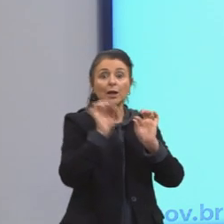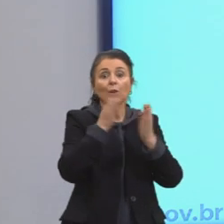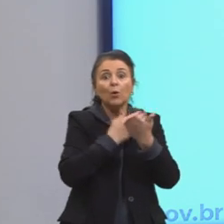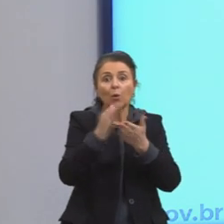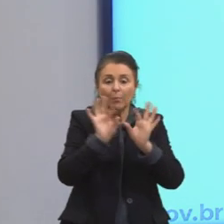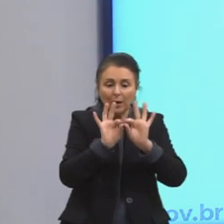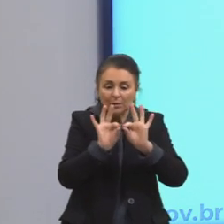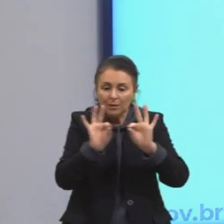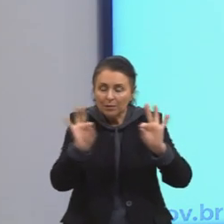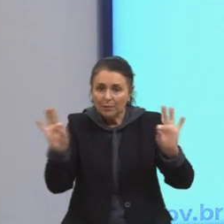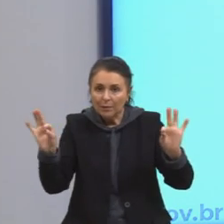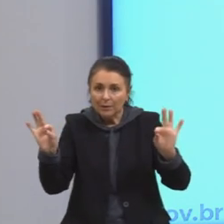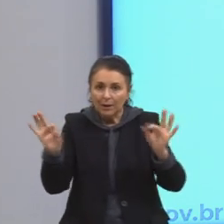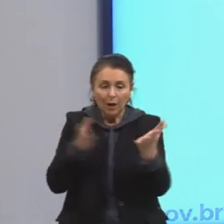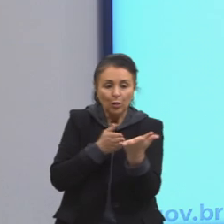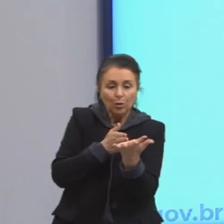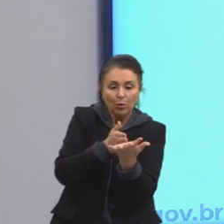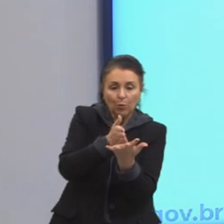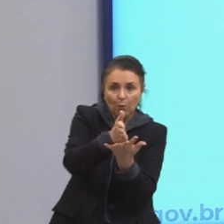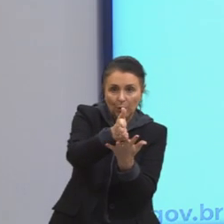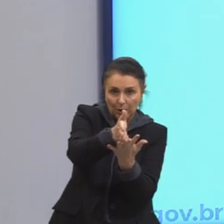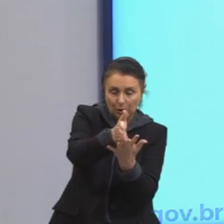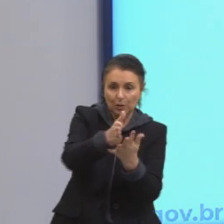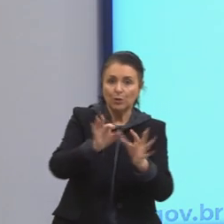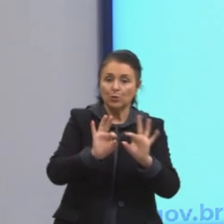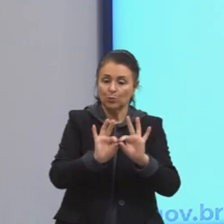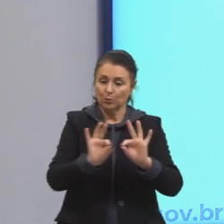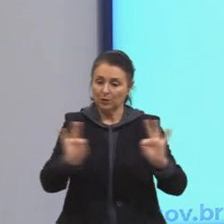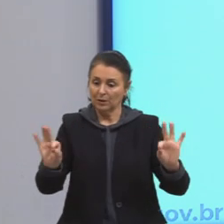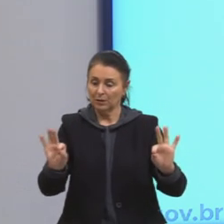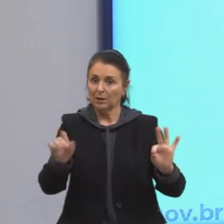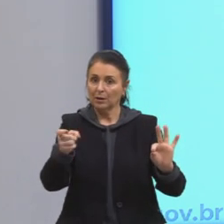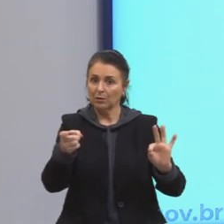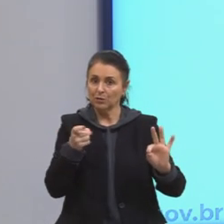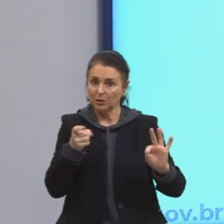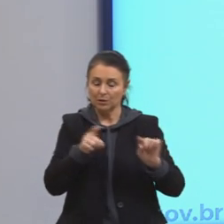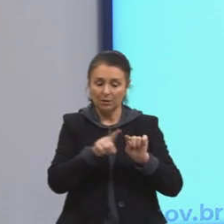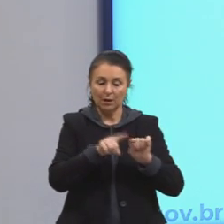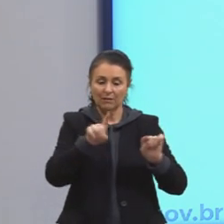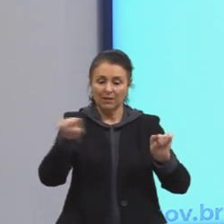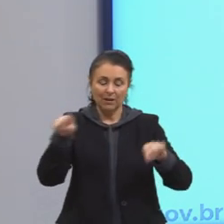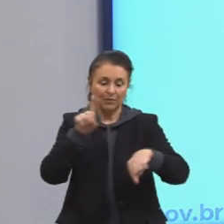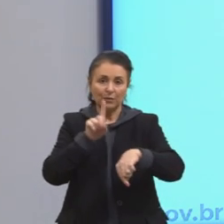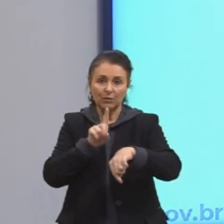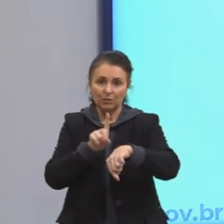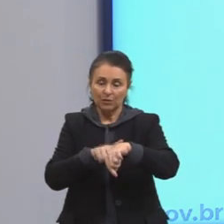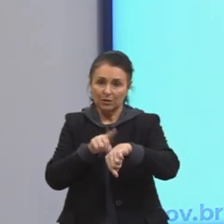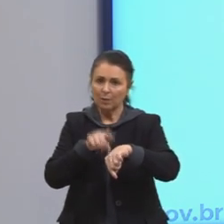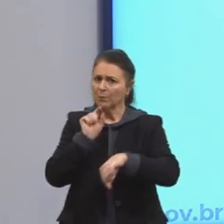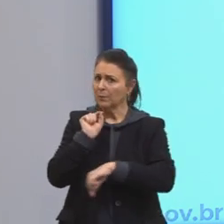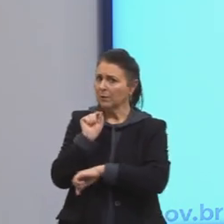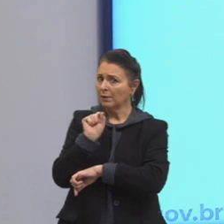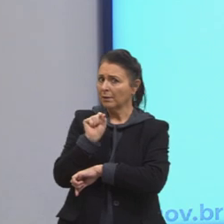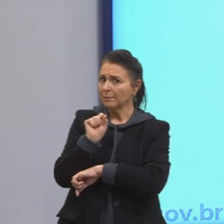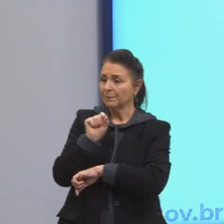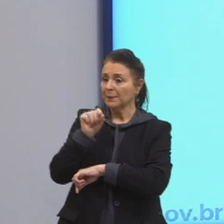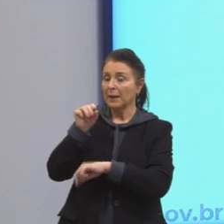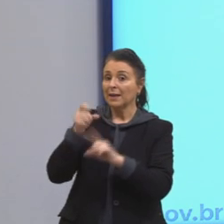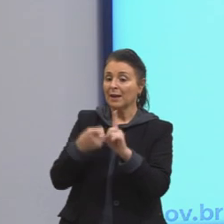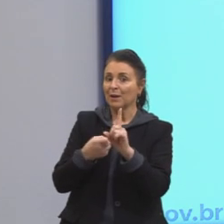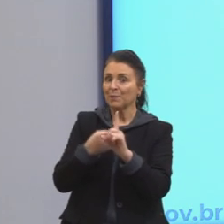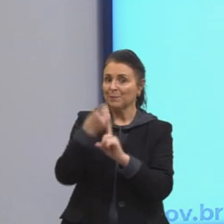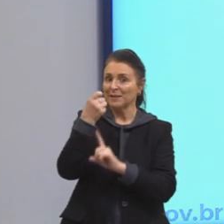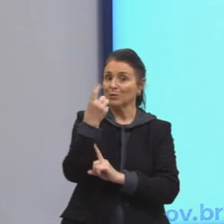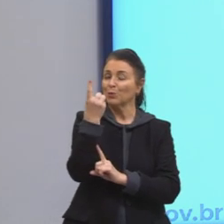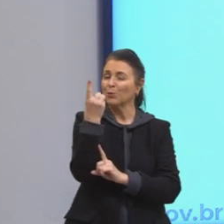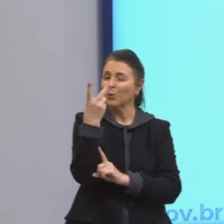No eixo horizontal, que é o eixo X, nós temos a nossa variável de tempo, que aqui é em mês, então, temos os 12